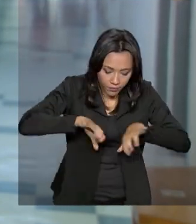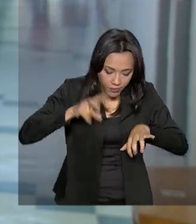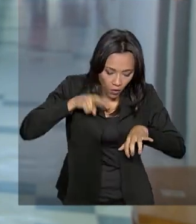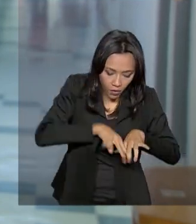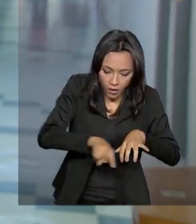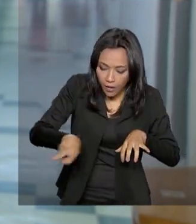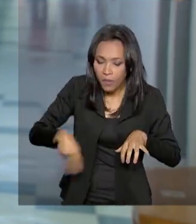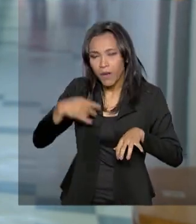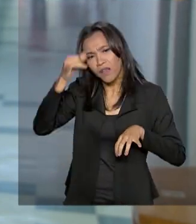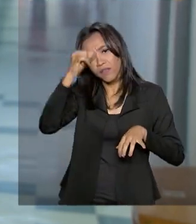proliferação do mosquito Aedes aegypti.